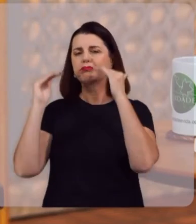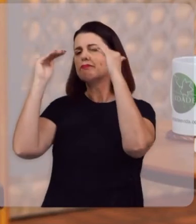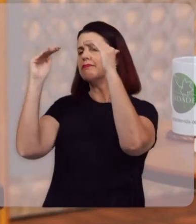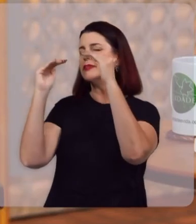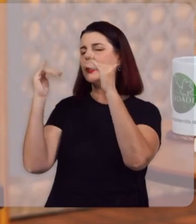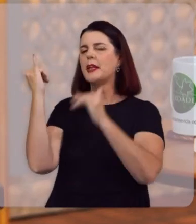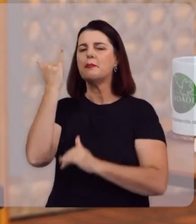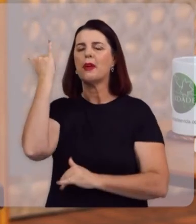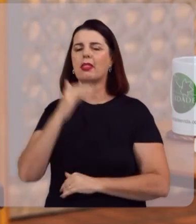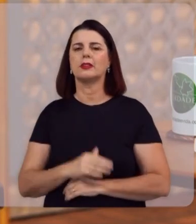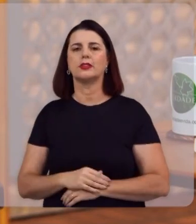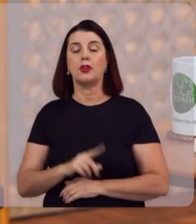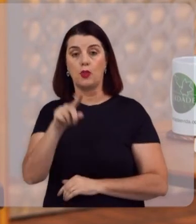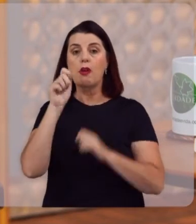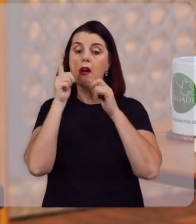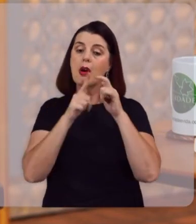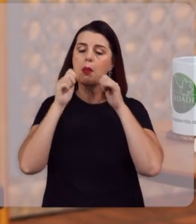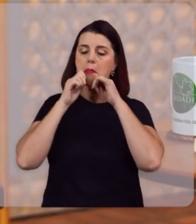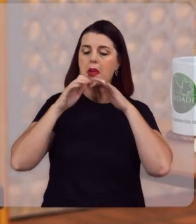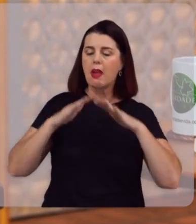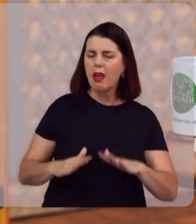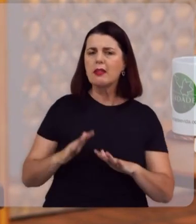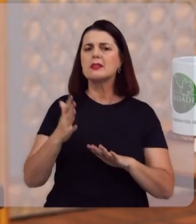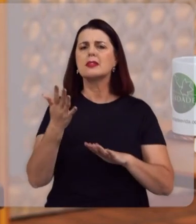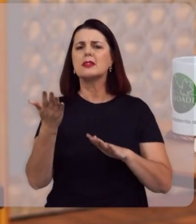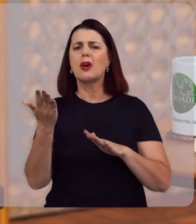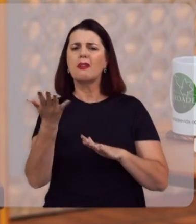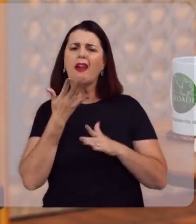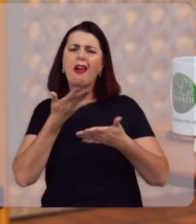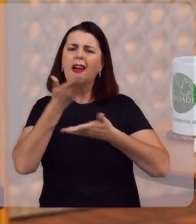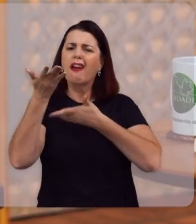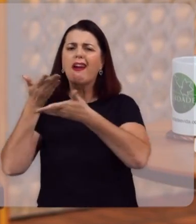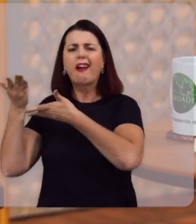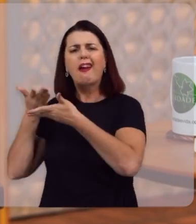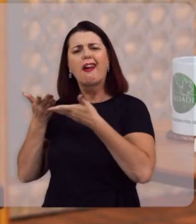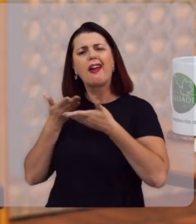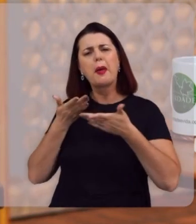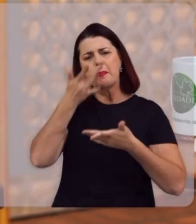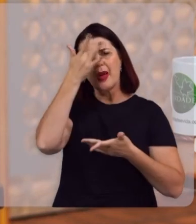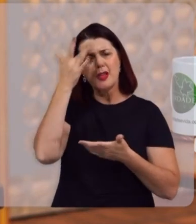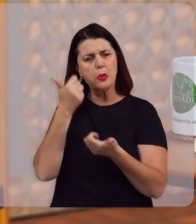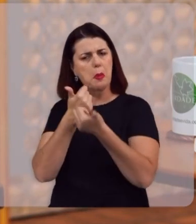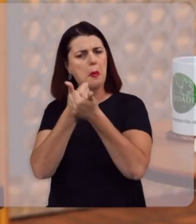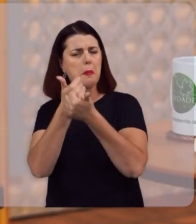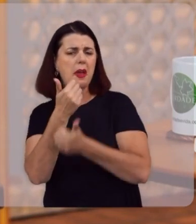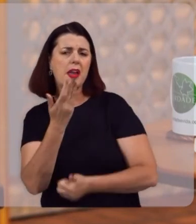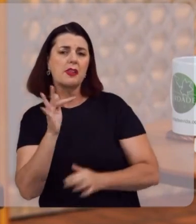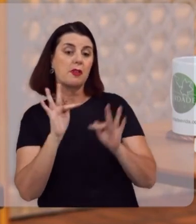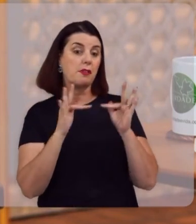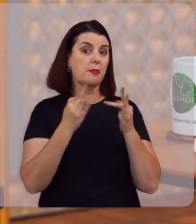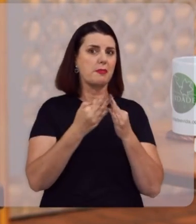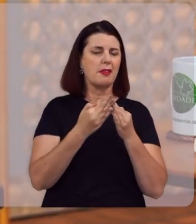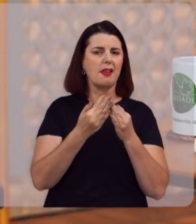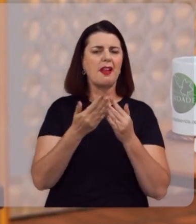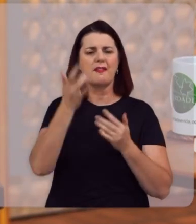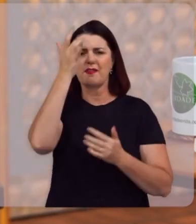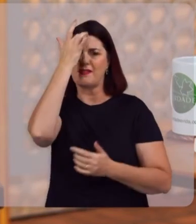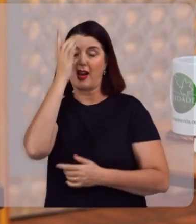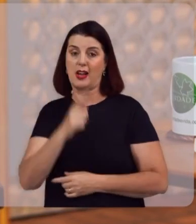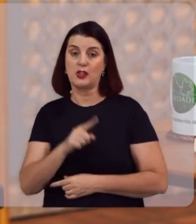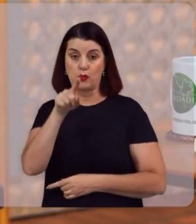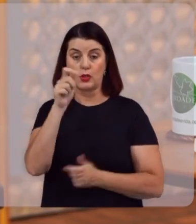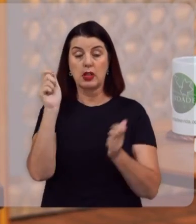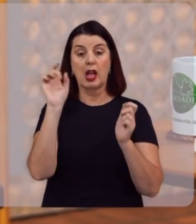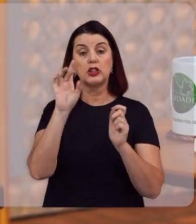livros Se você foi abençoado Por esse programa E gostaria de compartilhá-lo Com pessoas próximas de você É muito fácil de